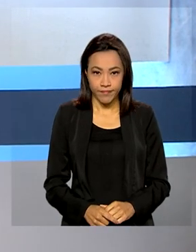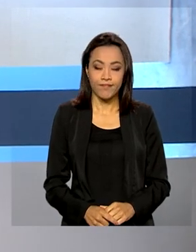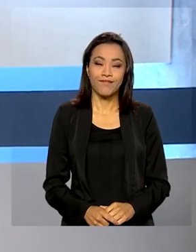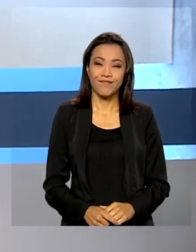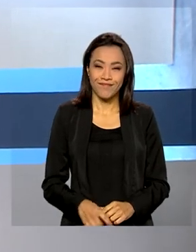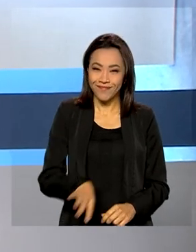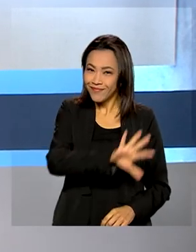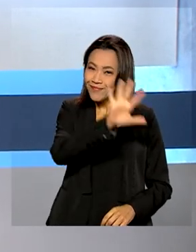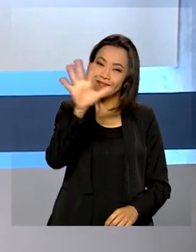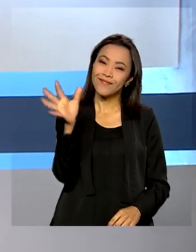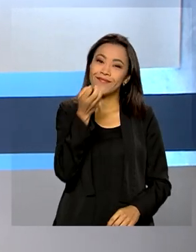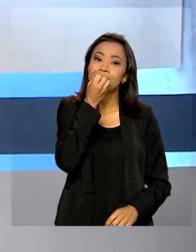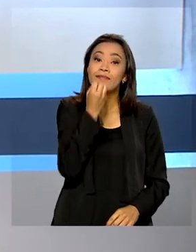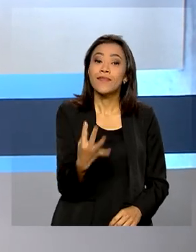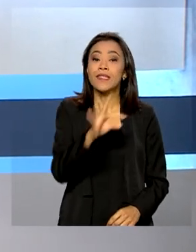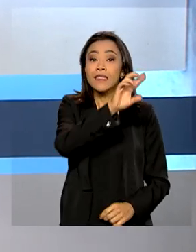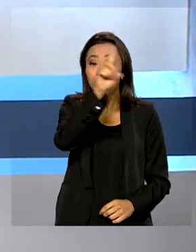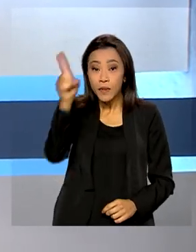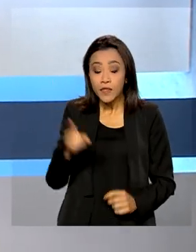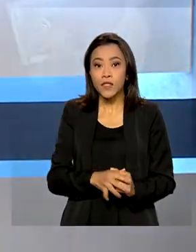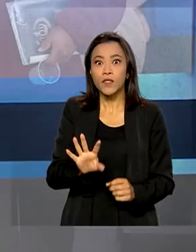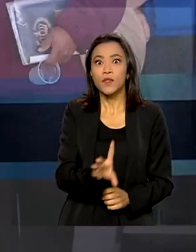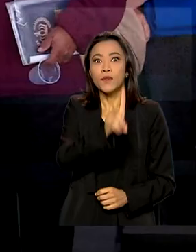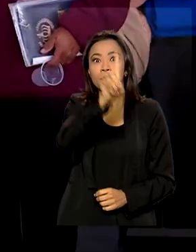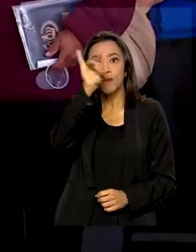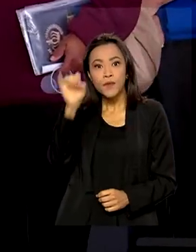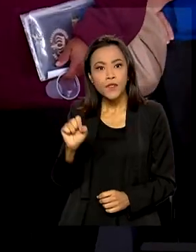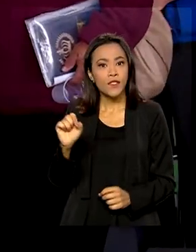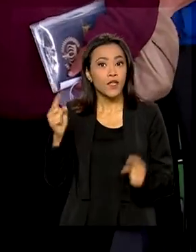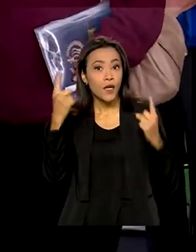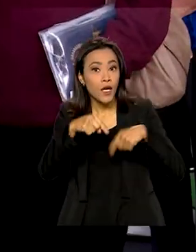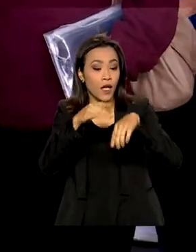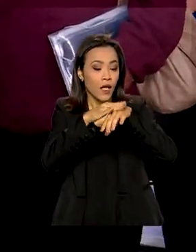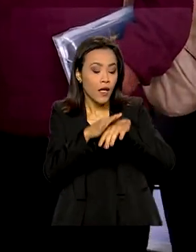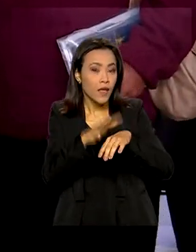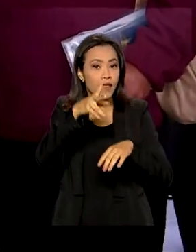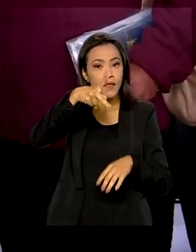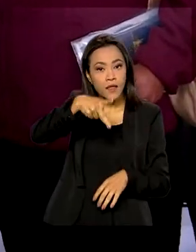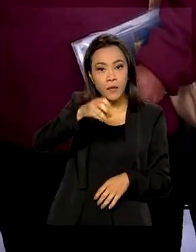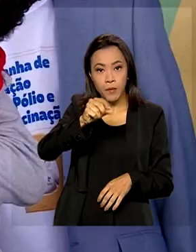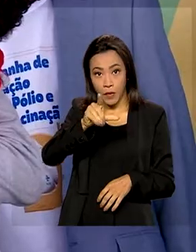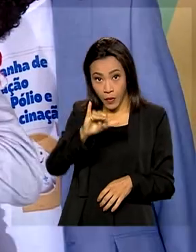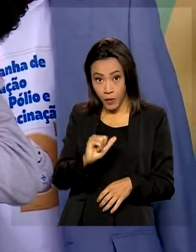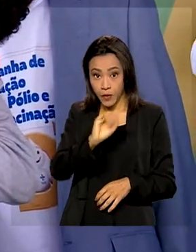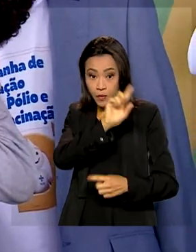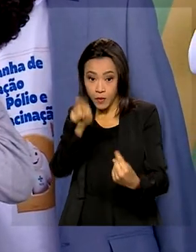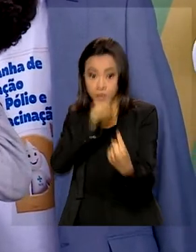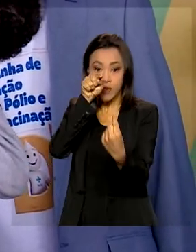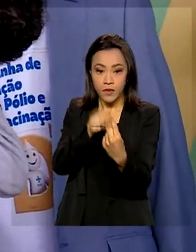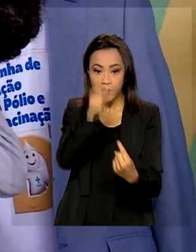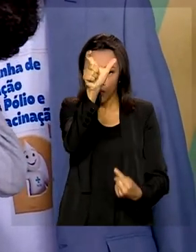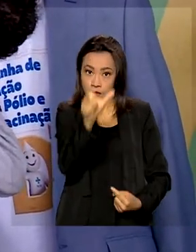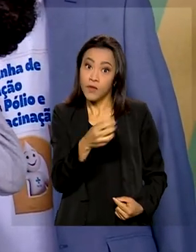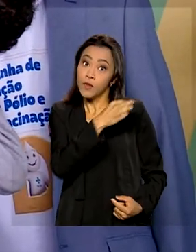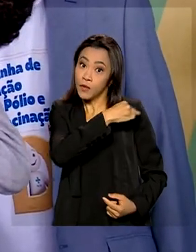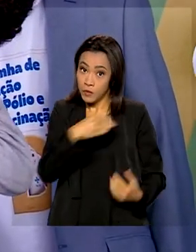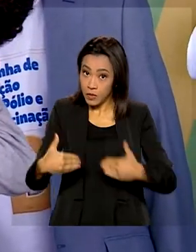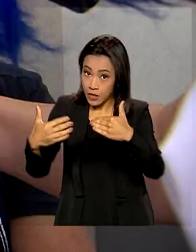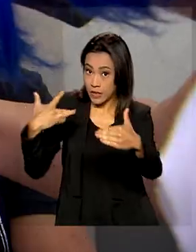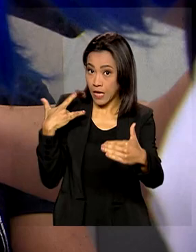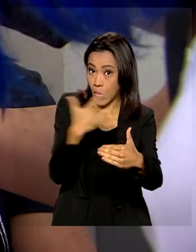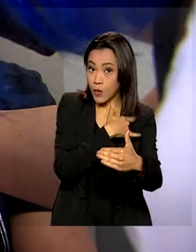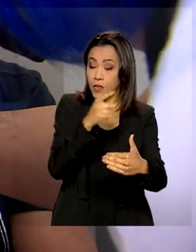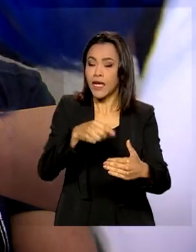Olá, bom dia. Dia D contra polio. Meta do Ministério da Saúde é imunizar 35